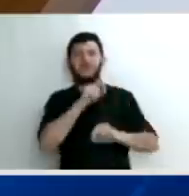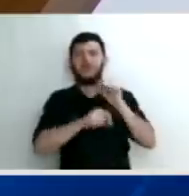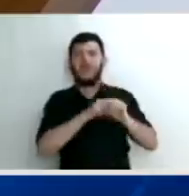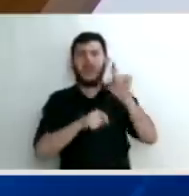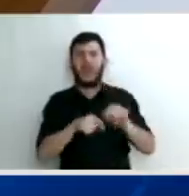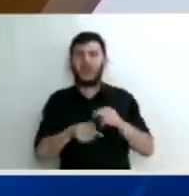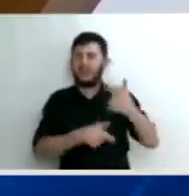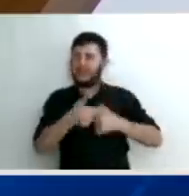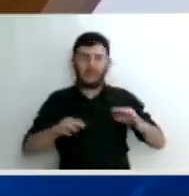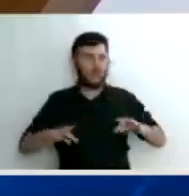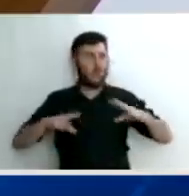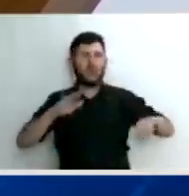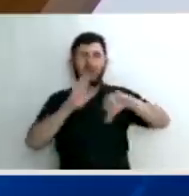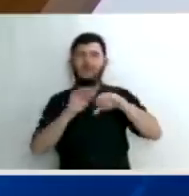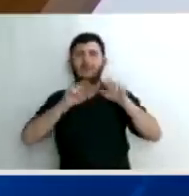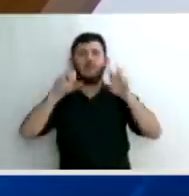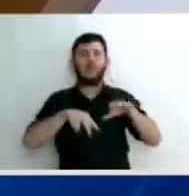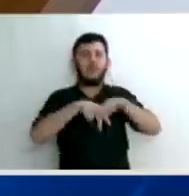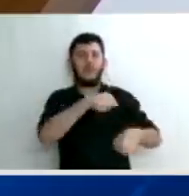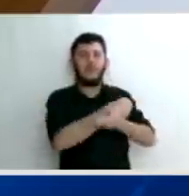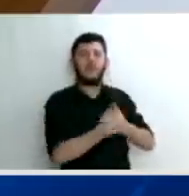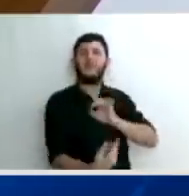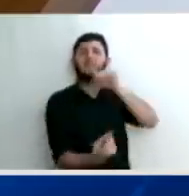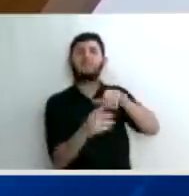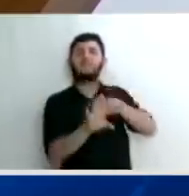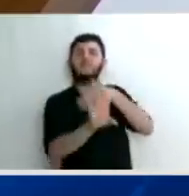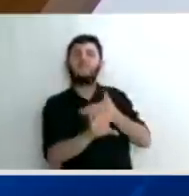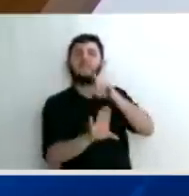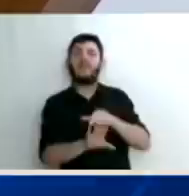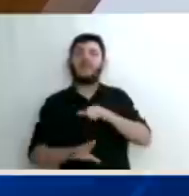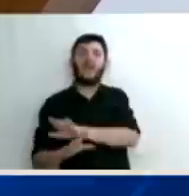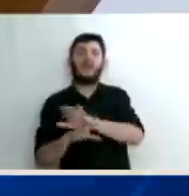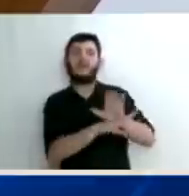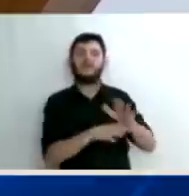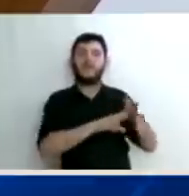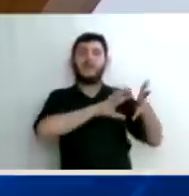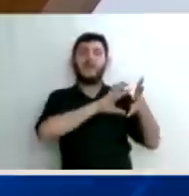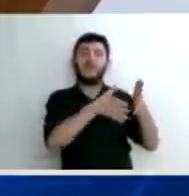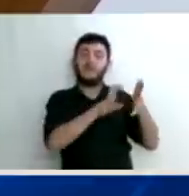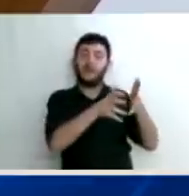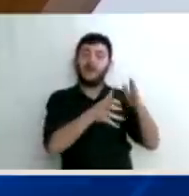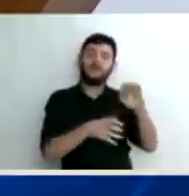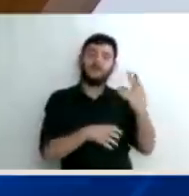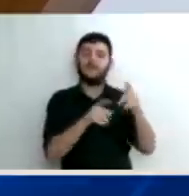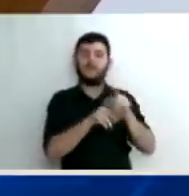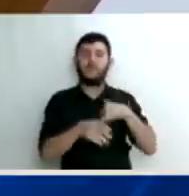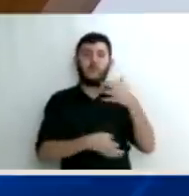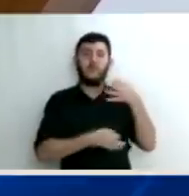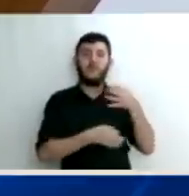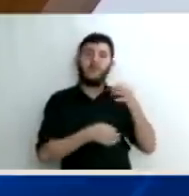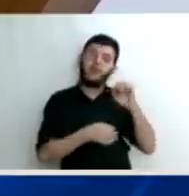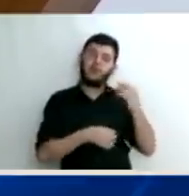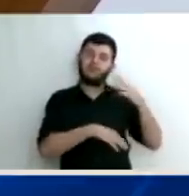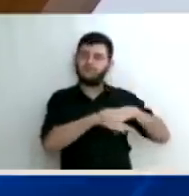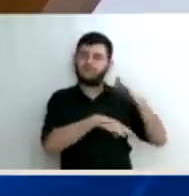reconhecida. Primeiro, pelo próprio juiz Sérgio Moro. Segundo, por três desembargadores do Tribunal Regional da